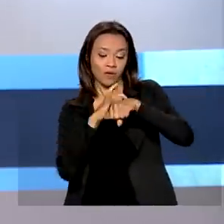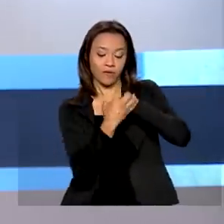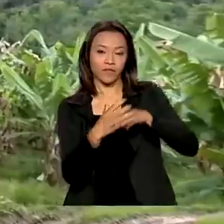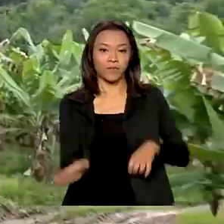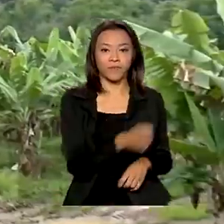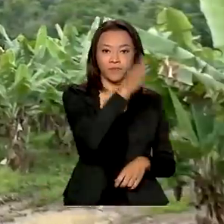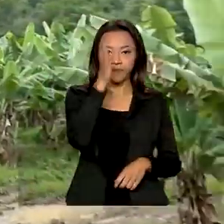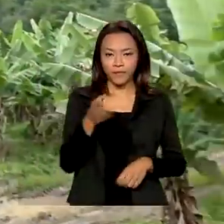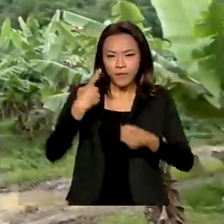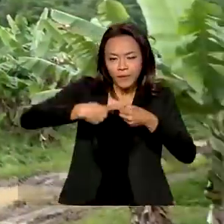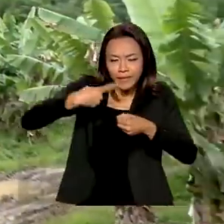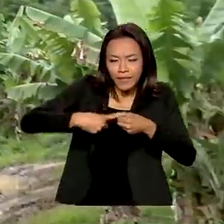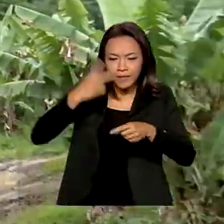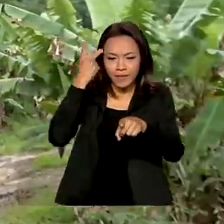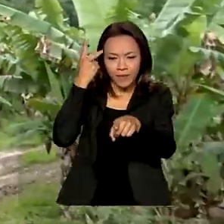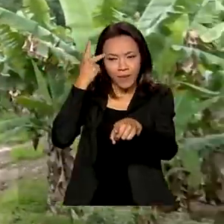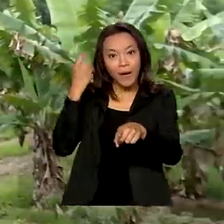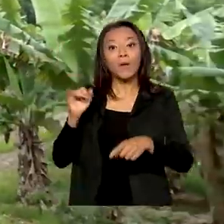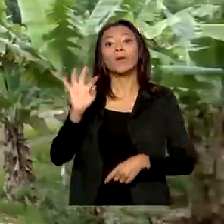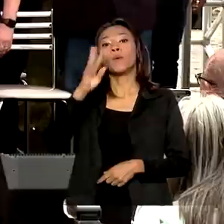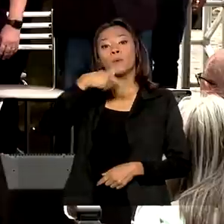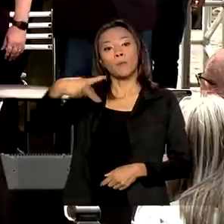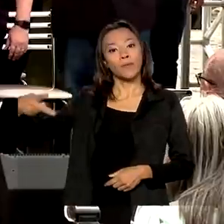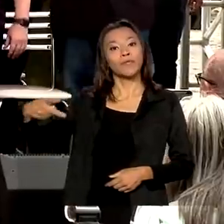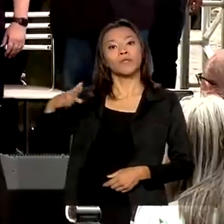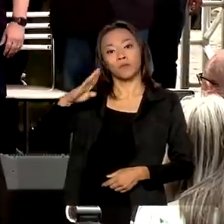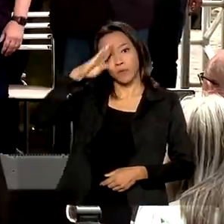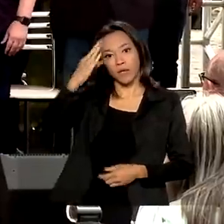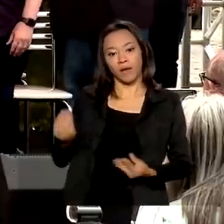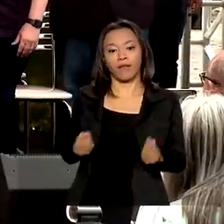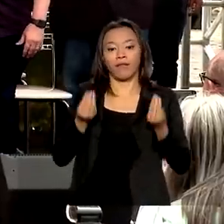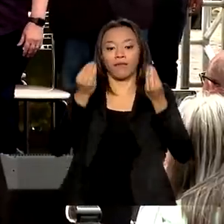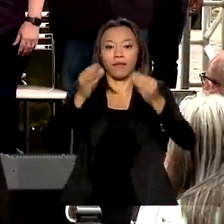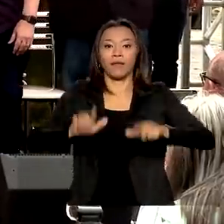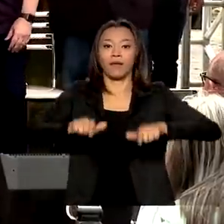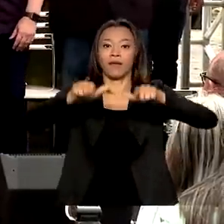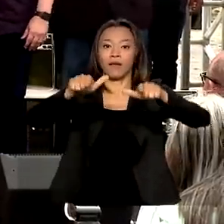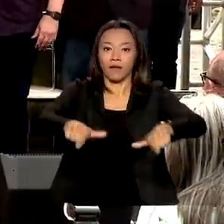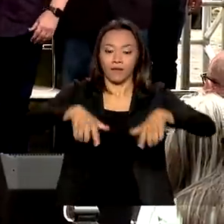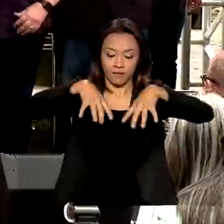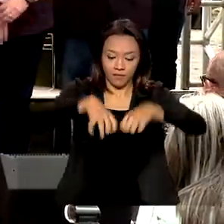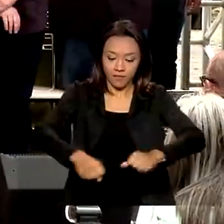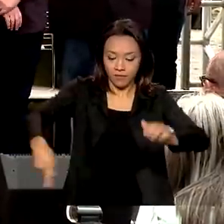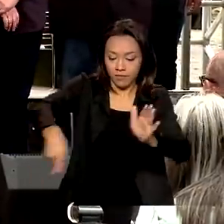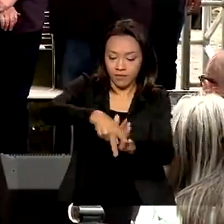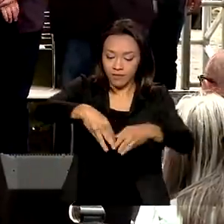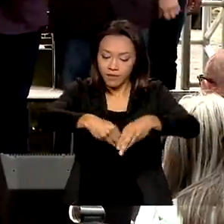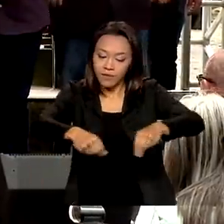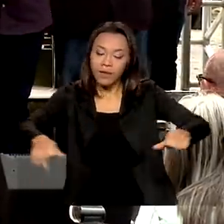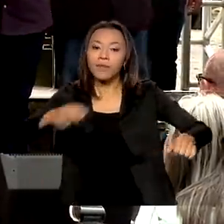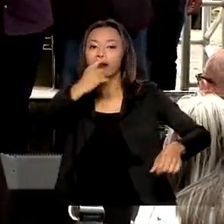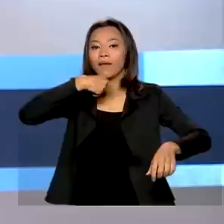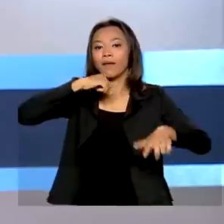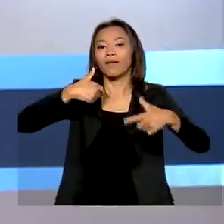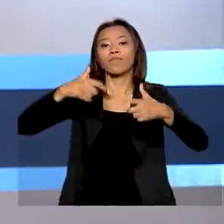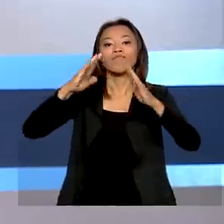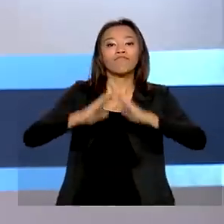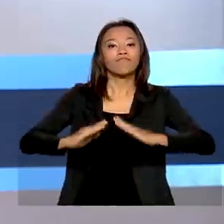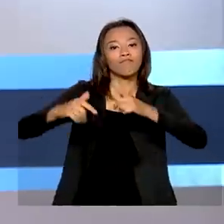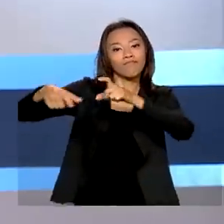No interior de São Paulo, o presidente Jair Bolsonaro entrega títulos de terra a produtores rurais do Estado.